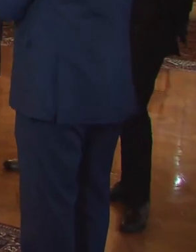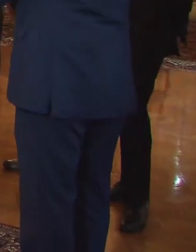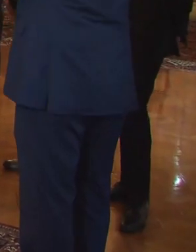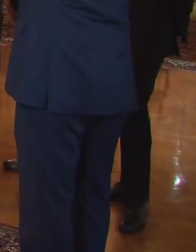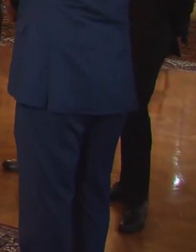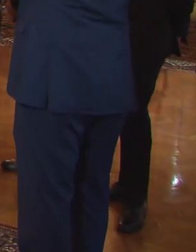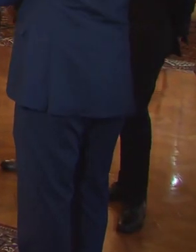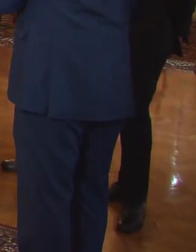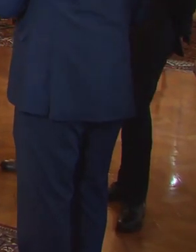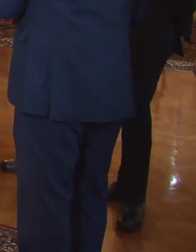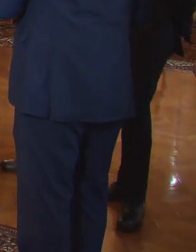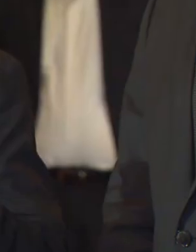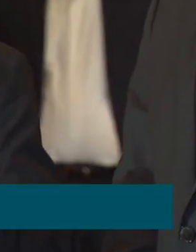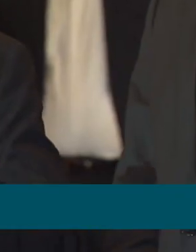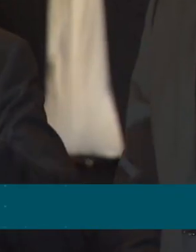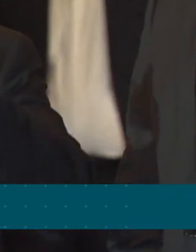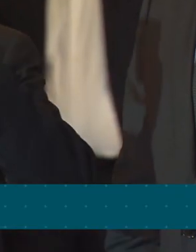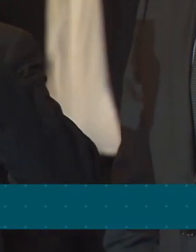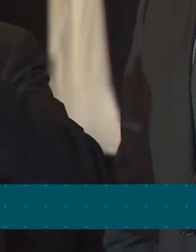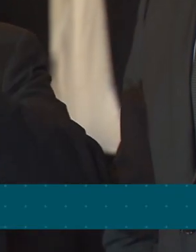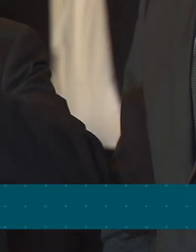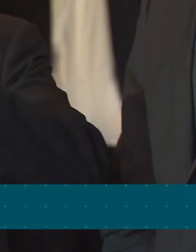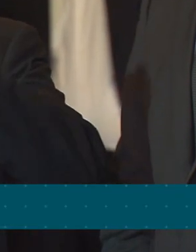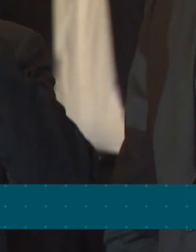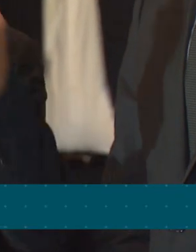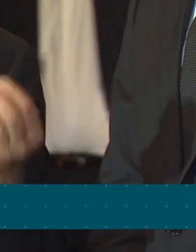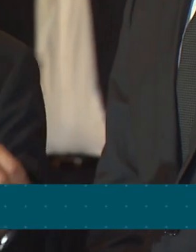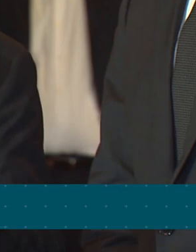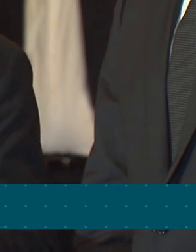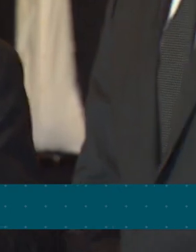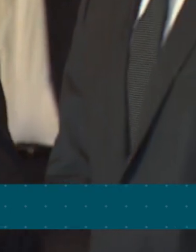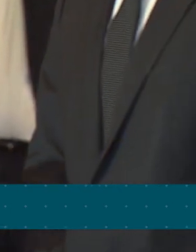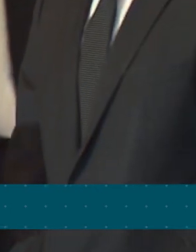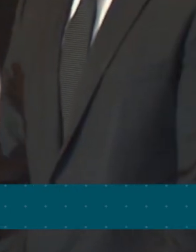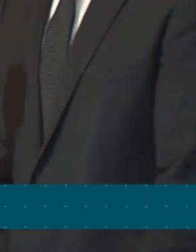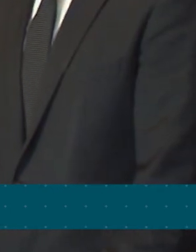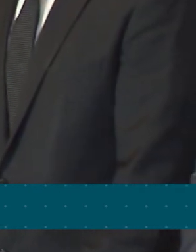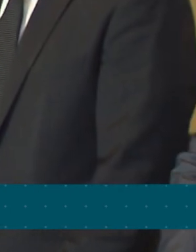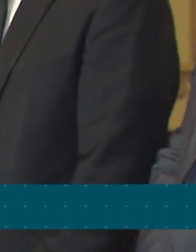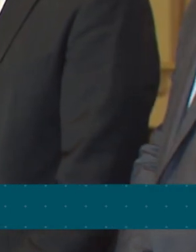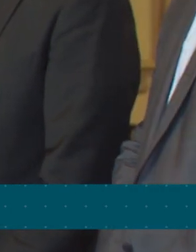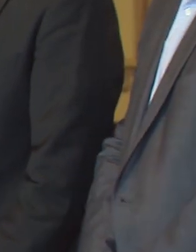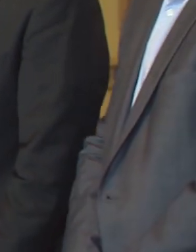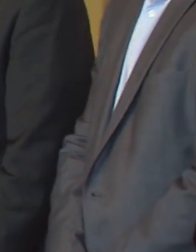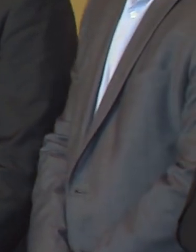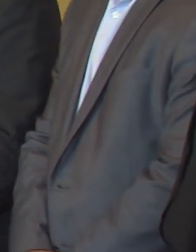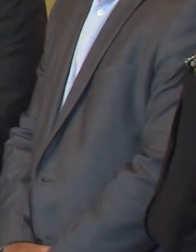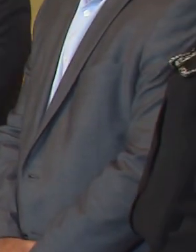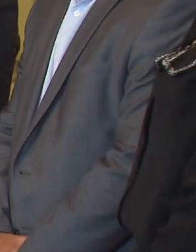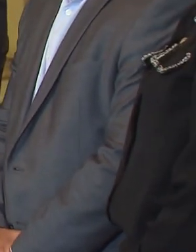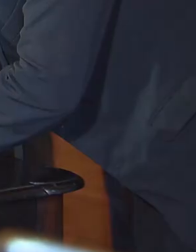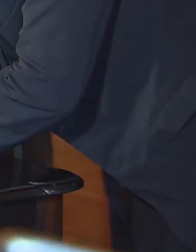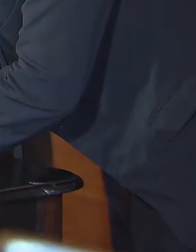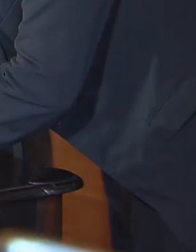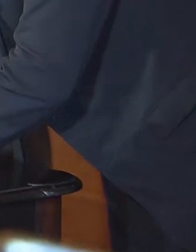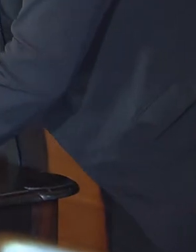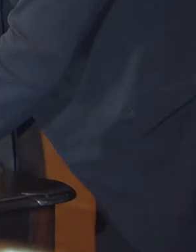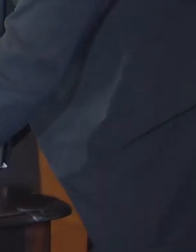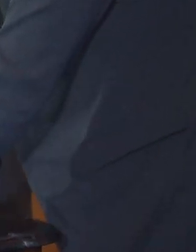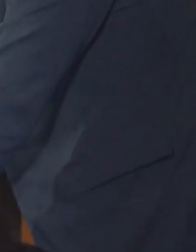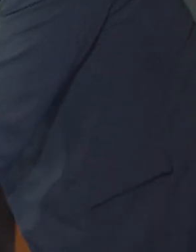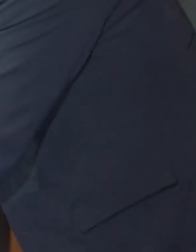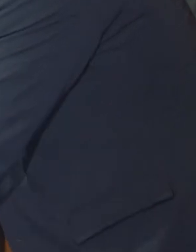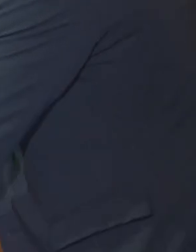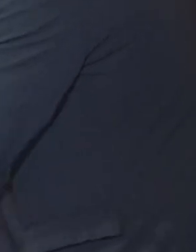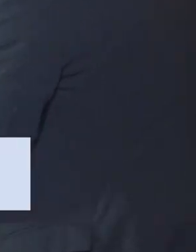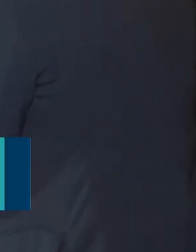O ministro interino da Saúde, João Gabardo, se reuniu com o prefeito Marcelo Crivella no Palácio da Cidade. Foi assinado